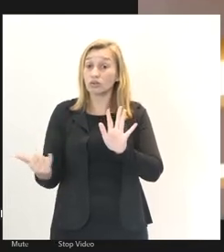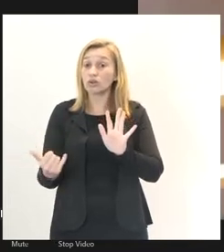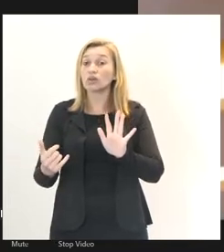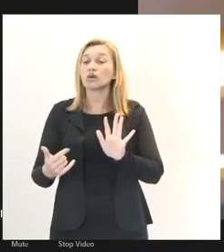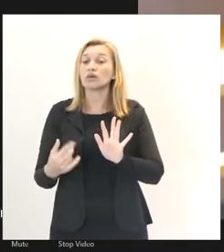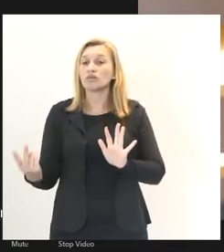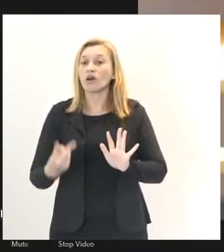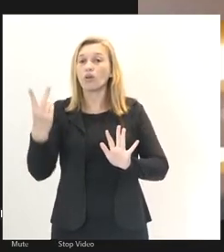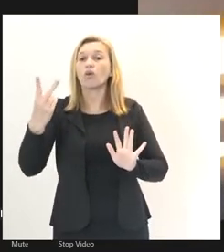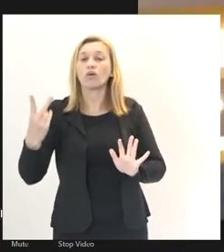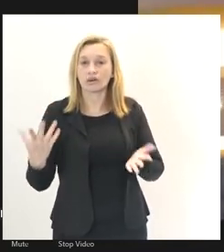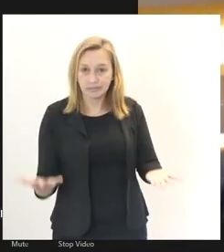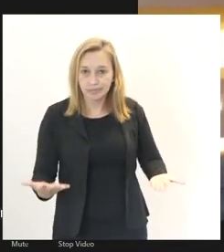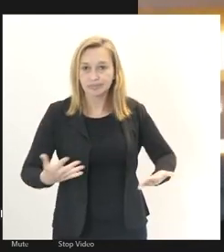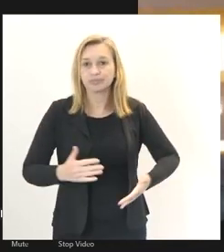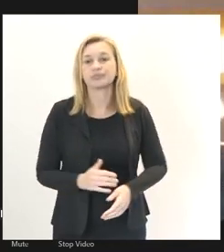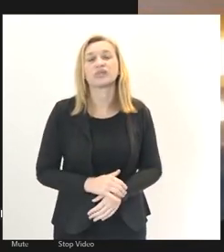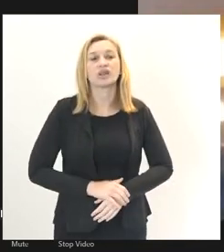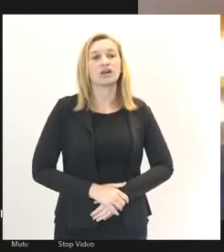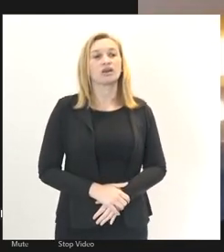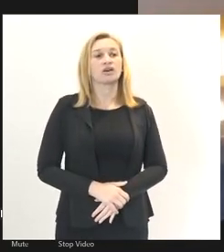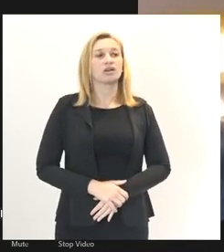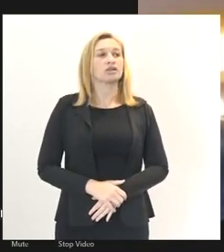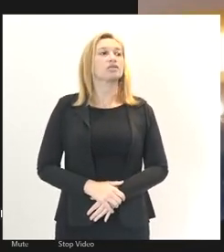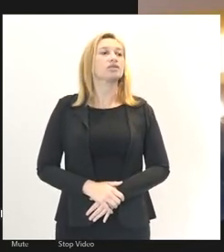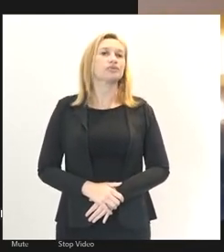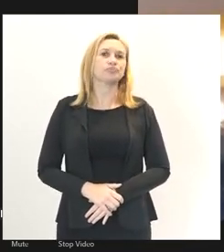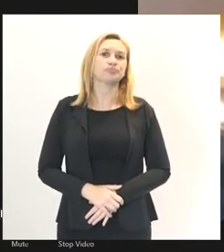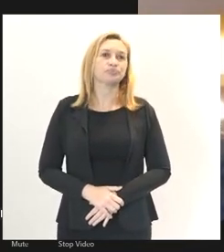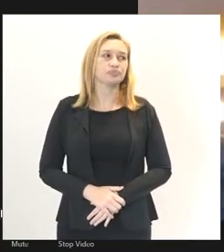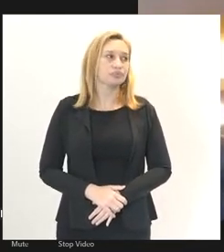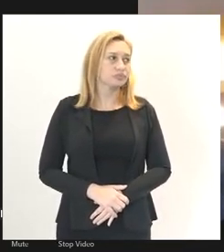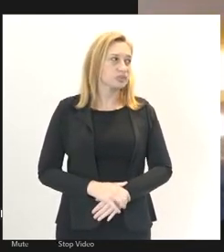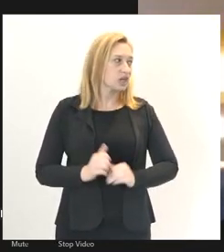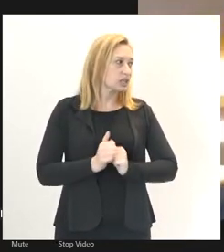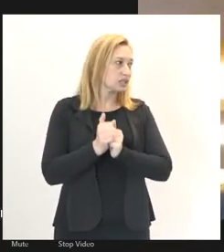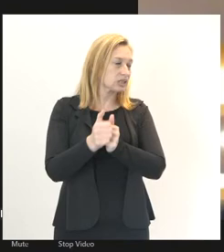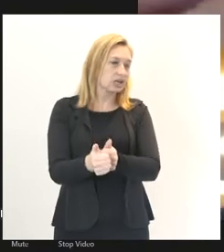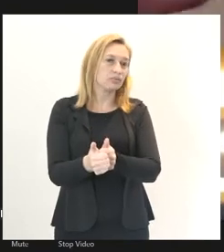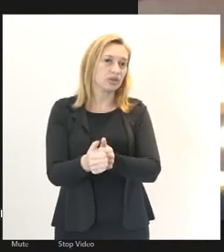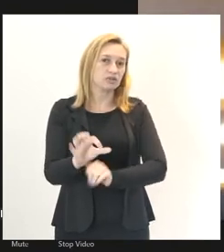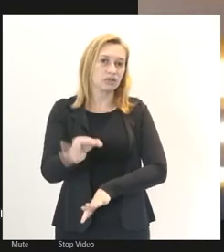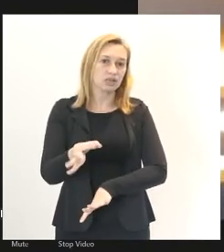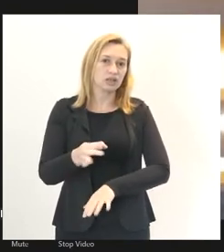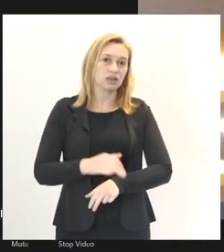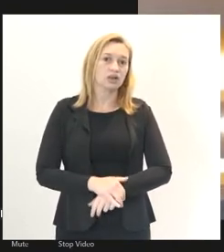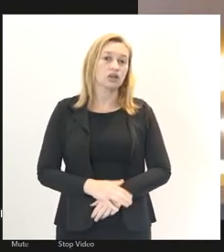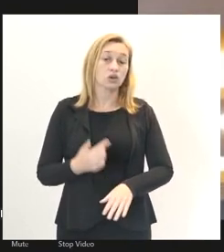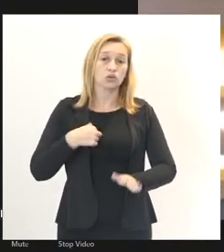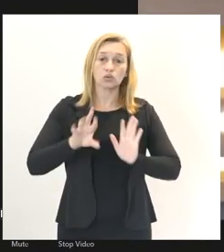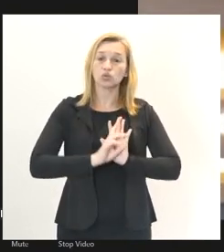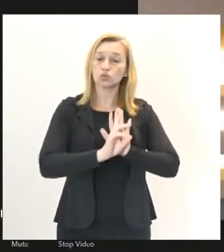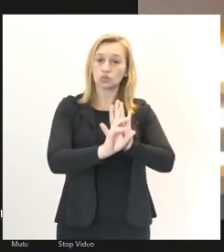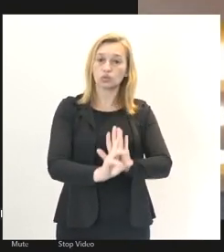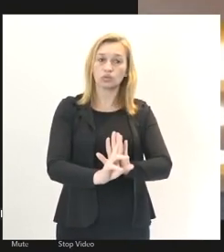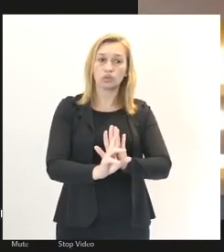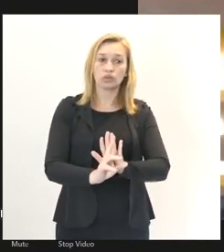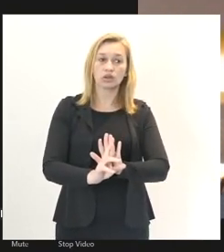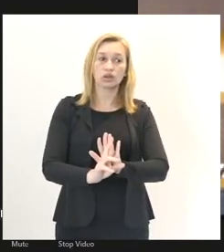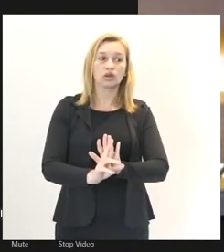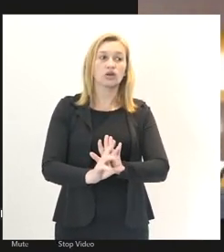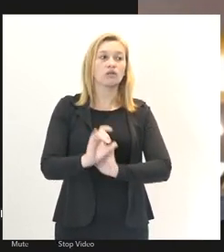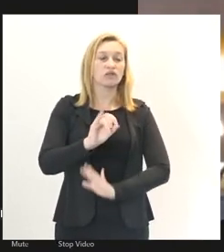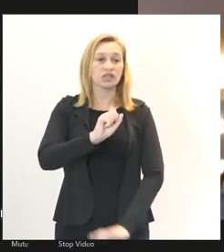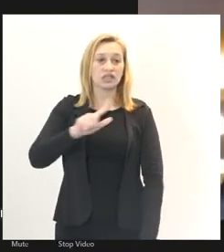forma dar conta disso. em termos de segmento especificamente, porque sou representante dos oficiais de justiça,